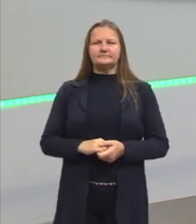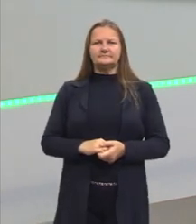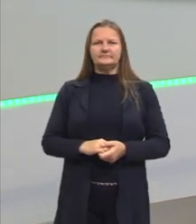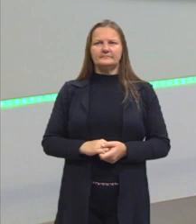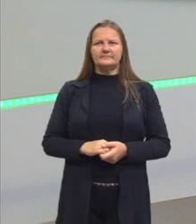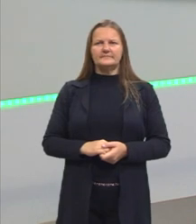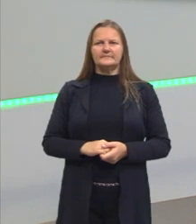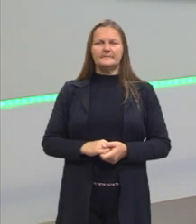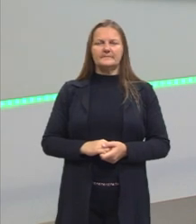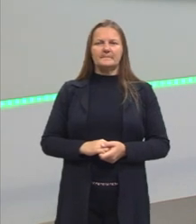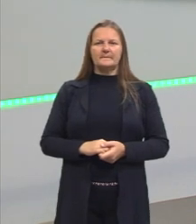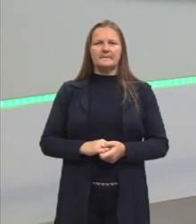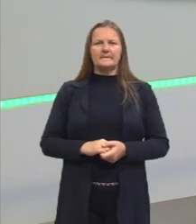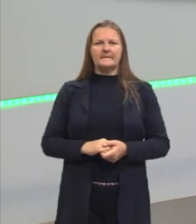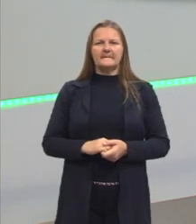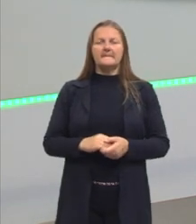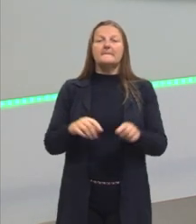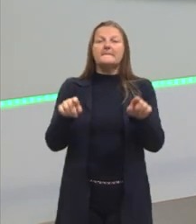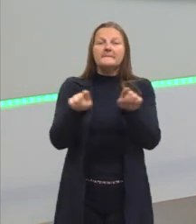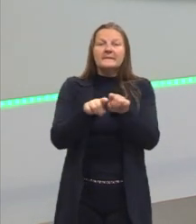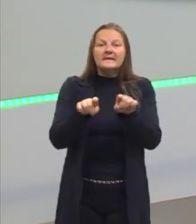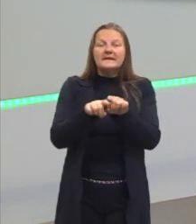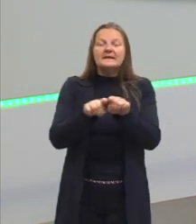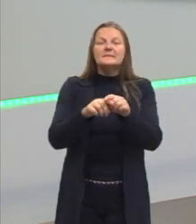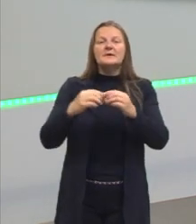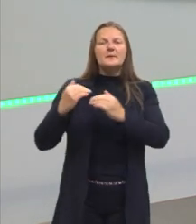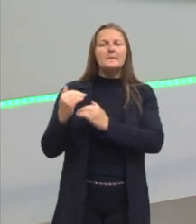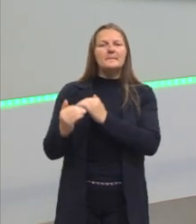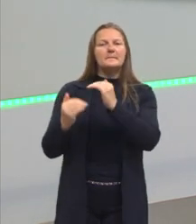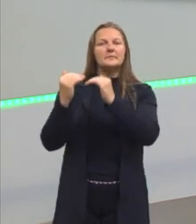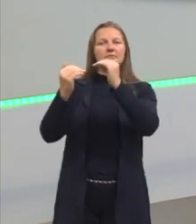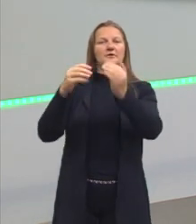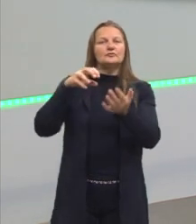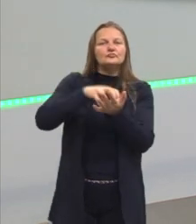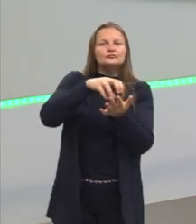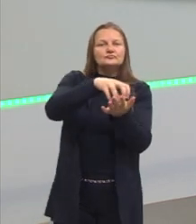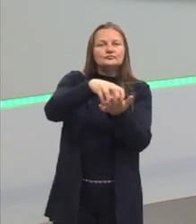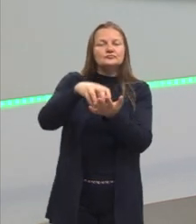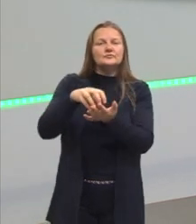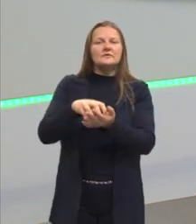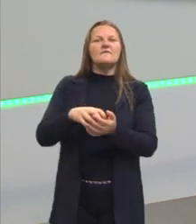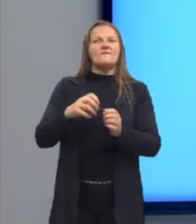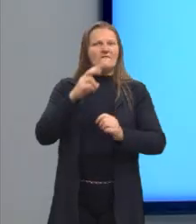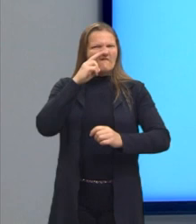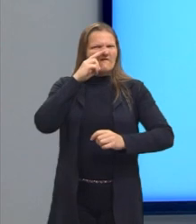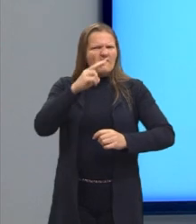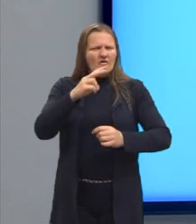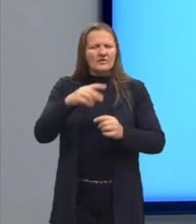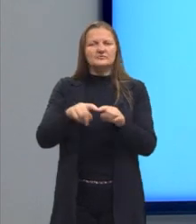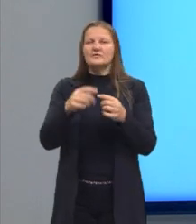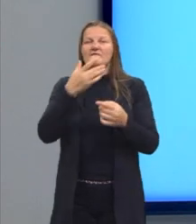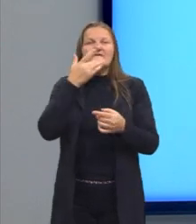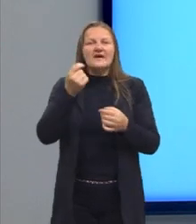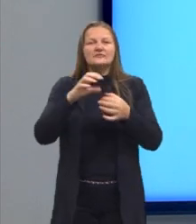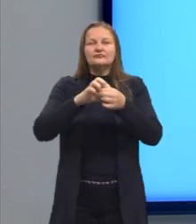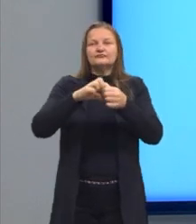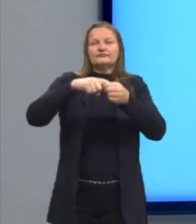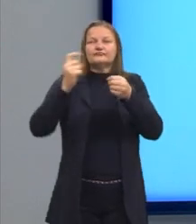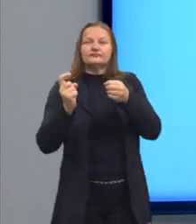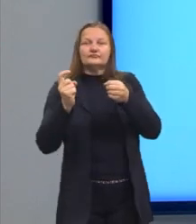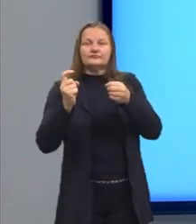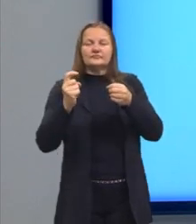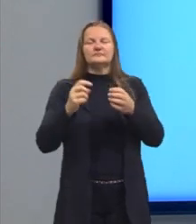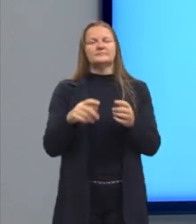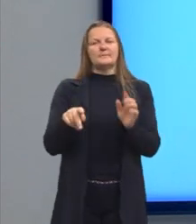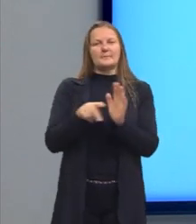brasileiros genuínos. Não, Esse processo de colonização, ele foi muito intenso, então não é fácil a gente tirar essas